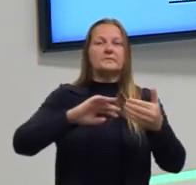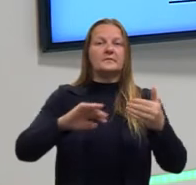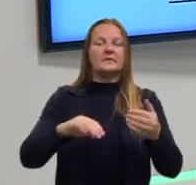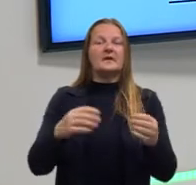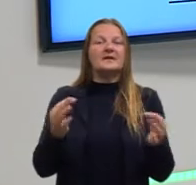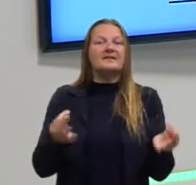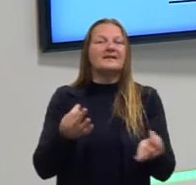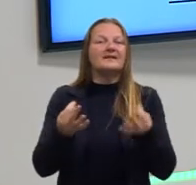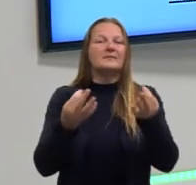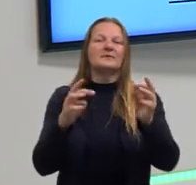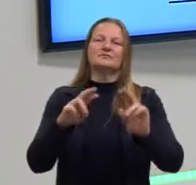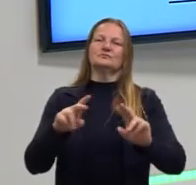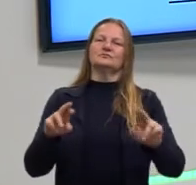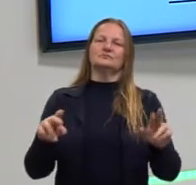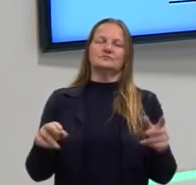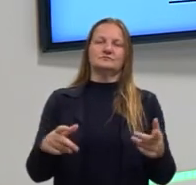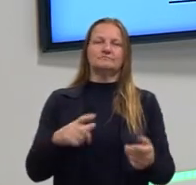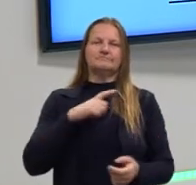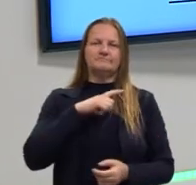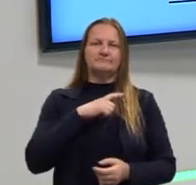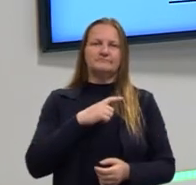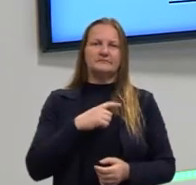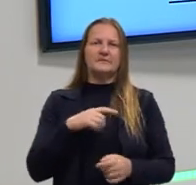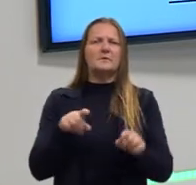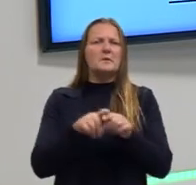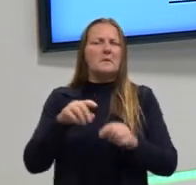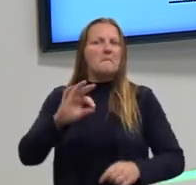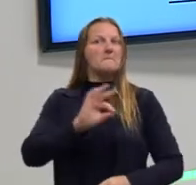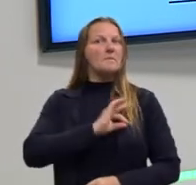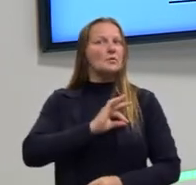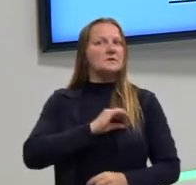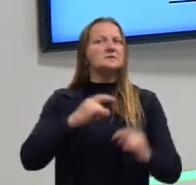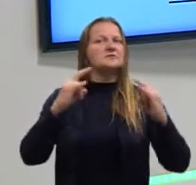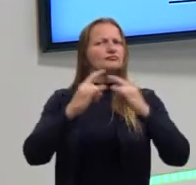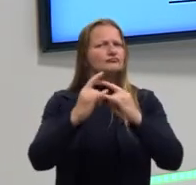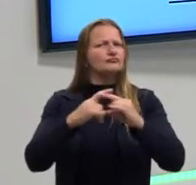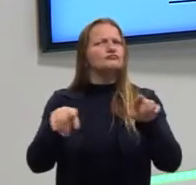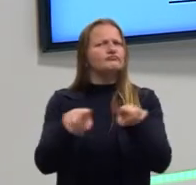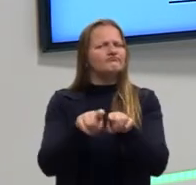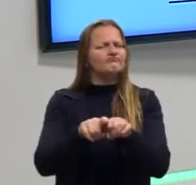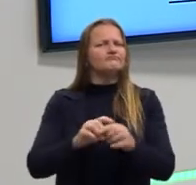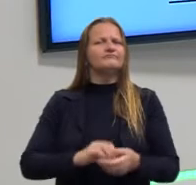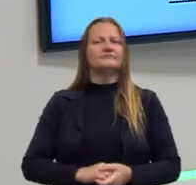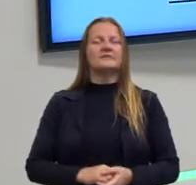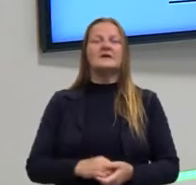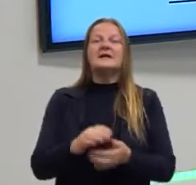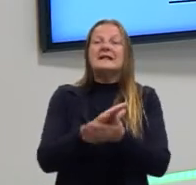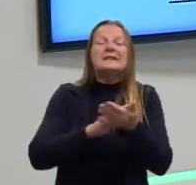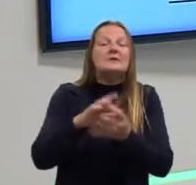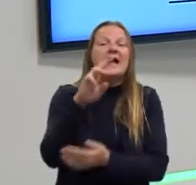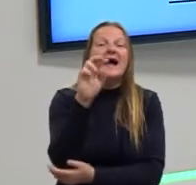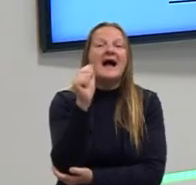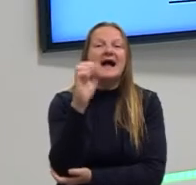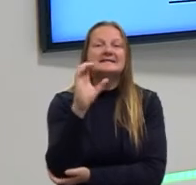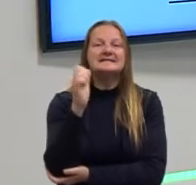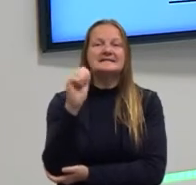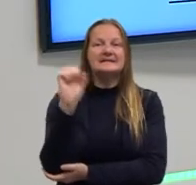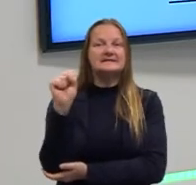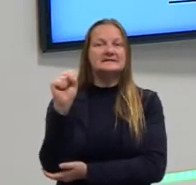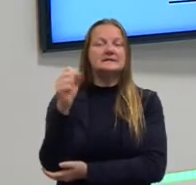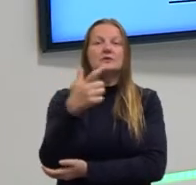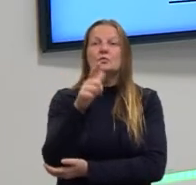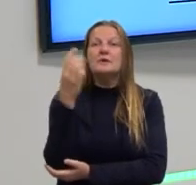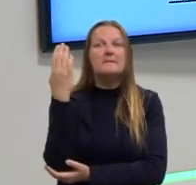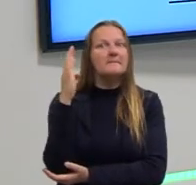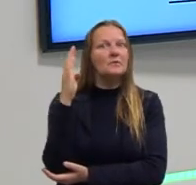tratamentos diferentes, inclusive pela polícia, pelas instituições. Então, não existem raças do ponto de vista